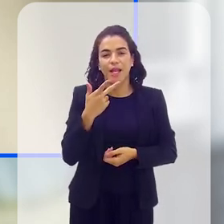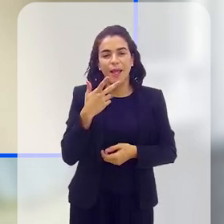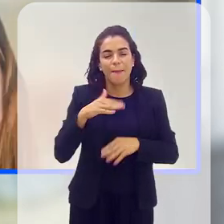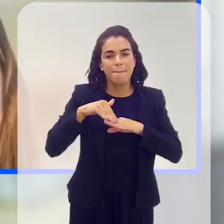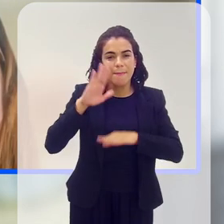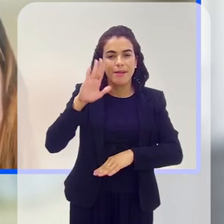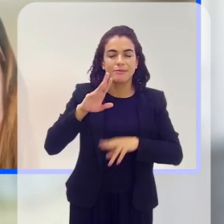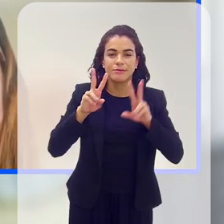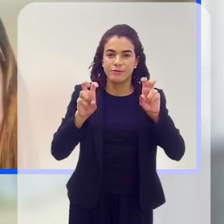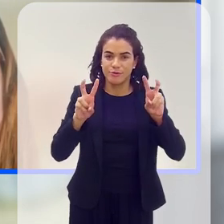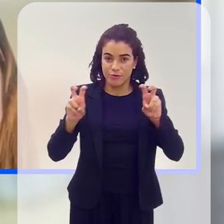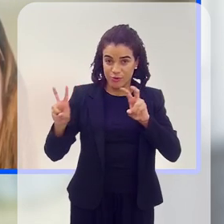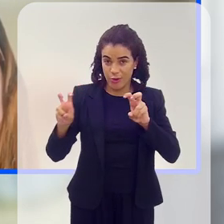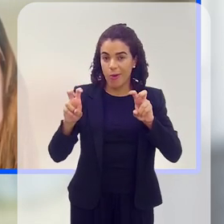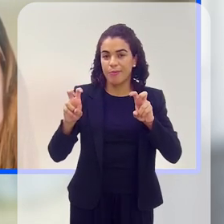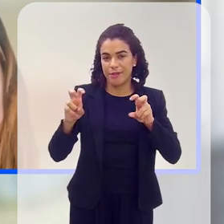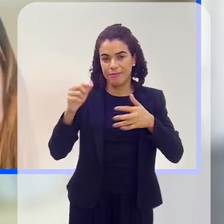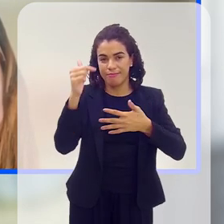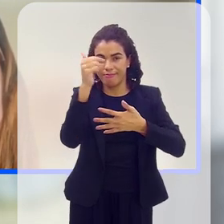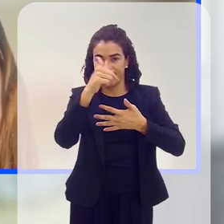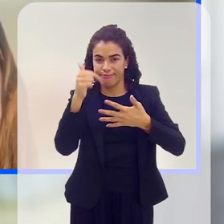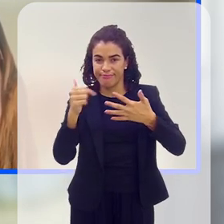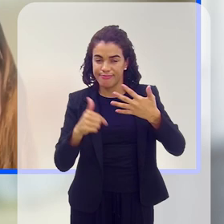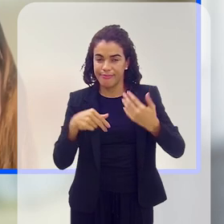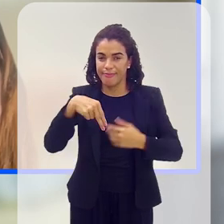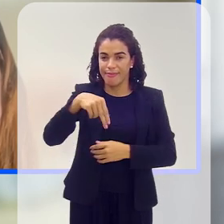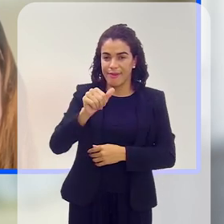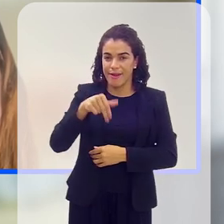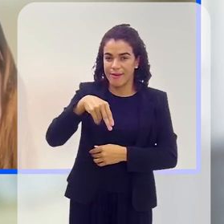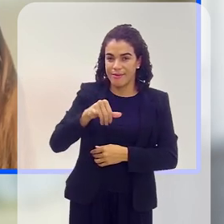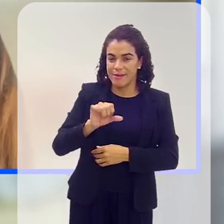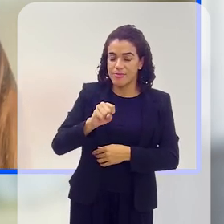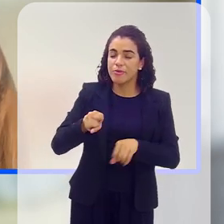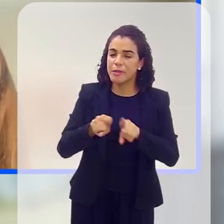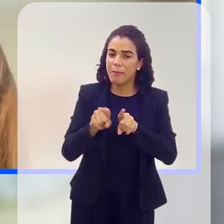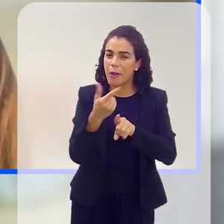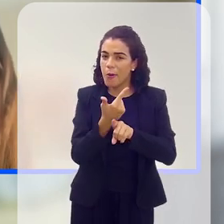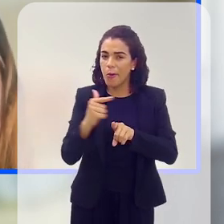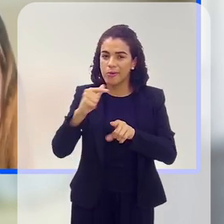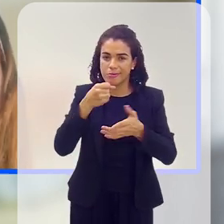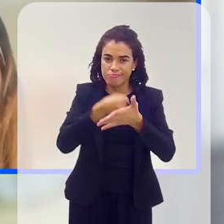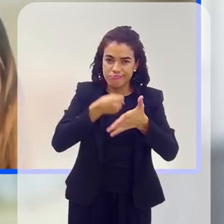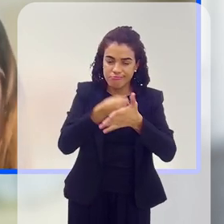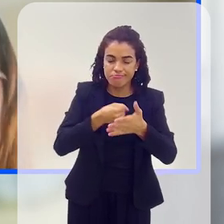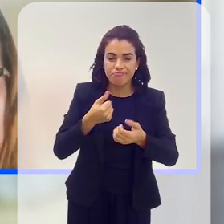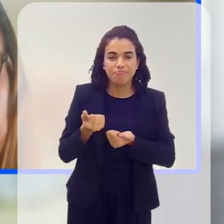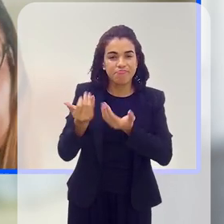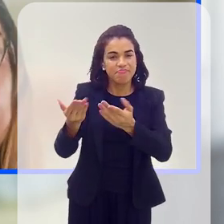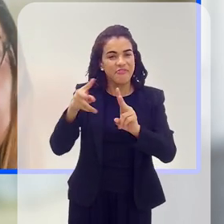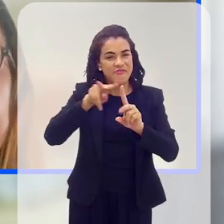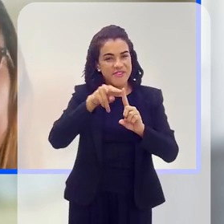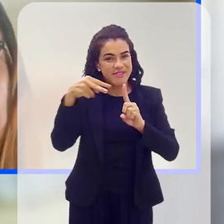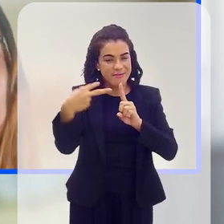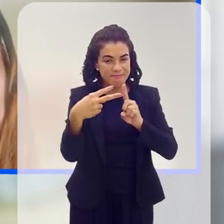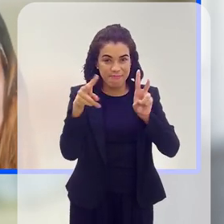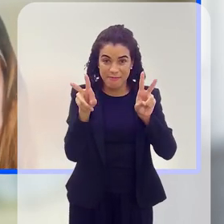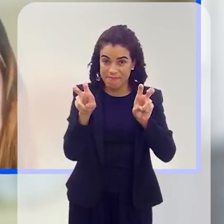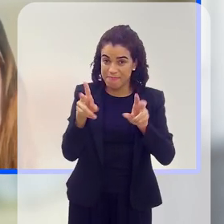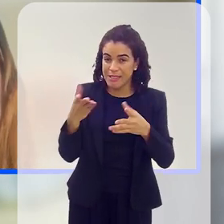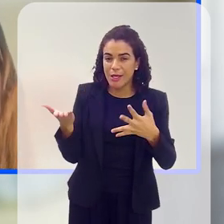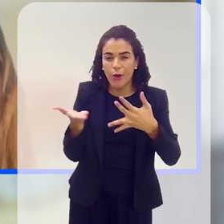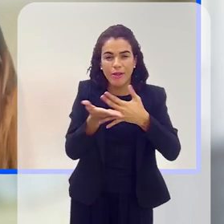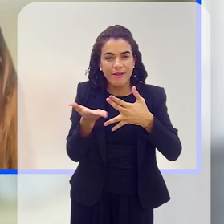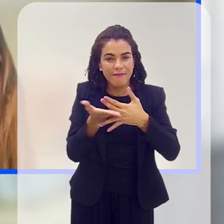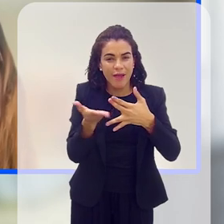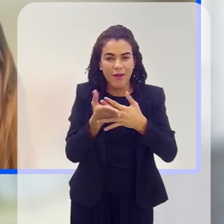a gente vai falar mais sobre essas questões do danismo também, outras lutas de vocês, para dar mais visibilidade a esse tema, mas a gente